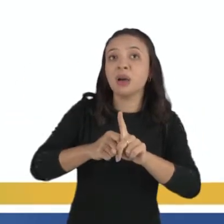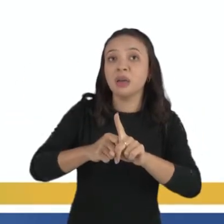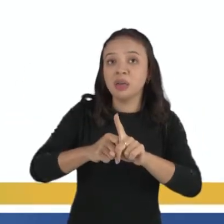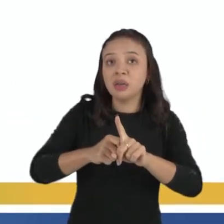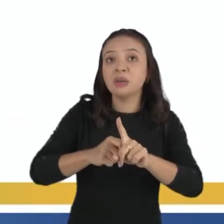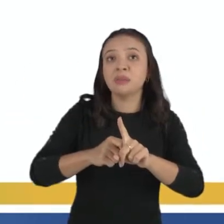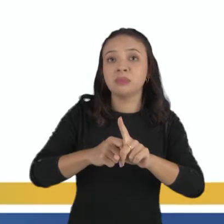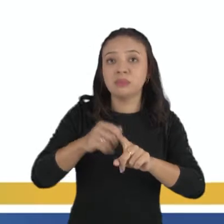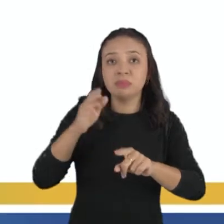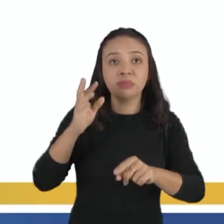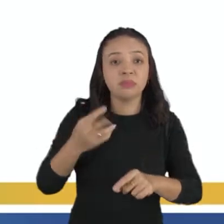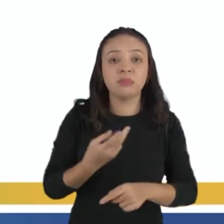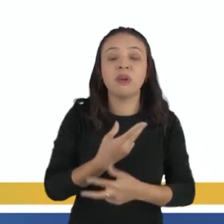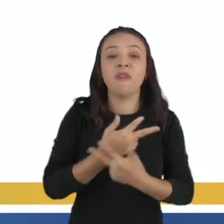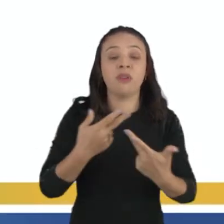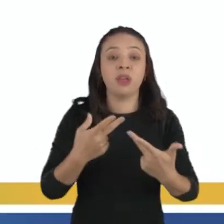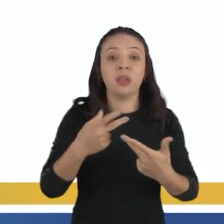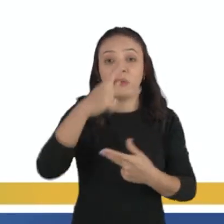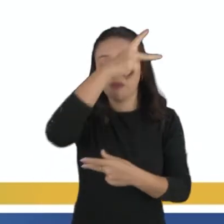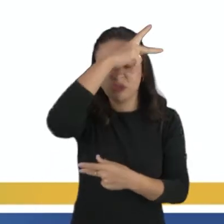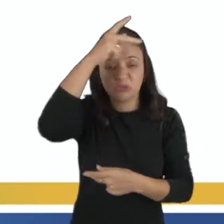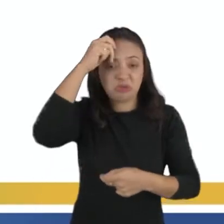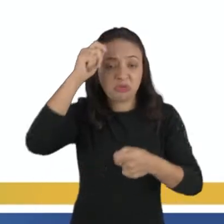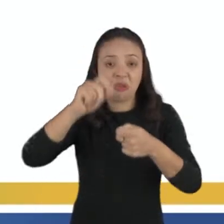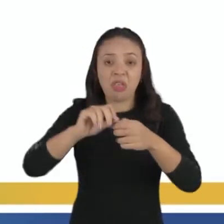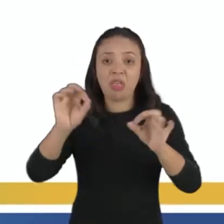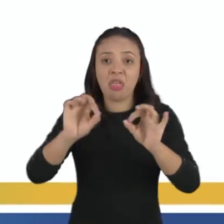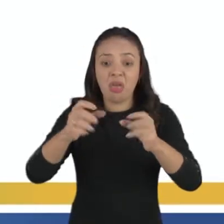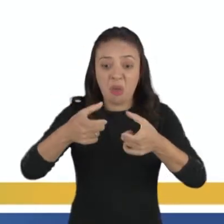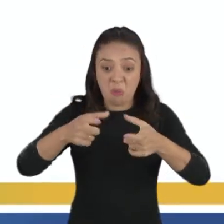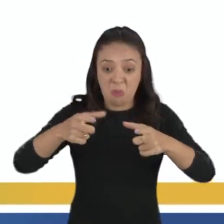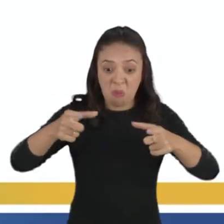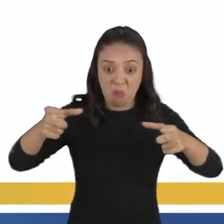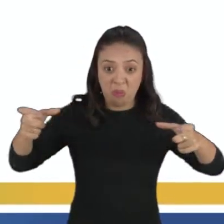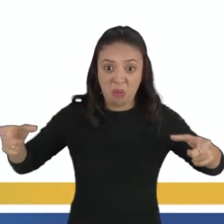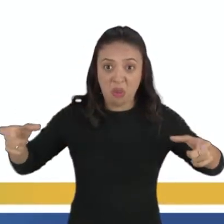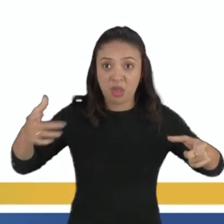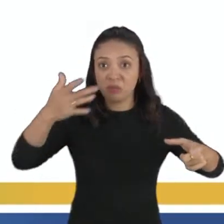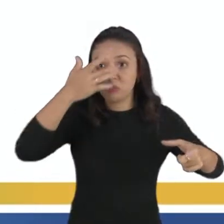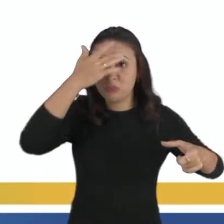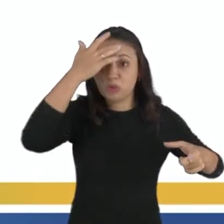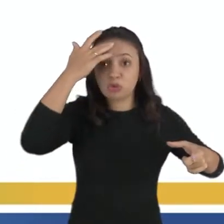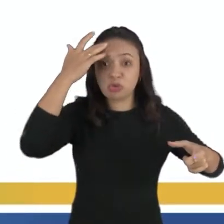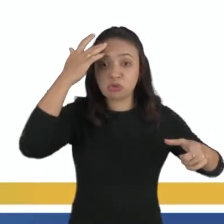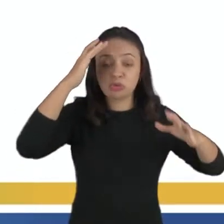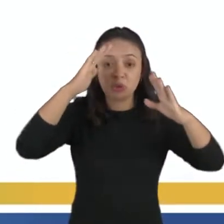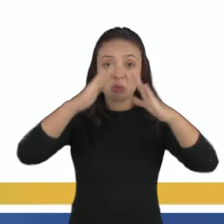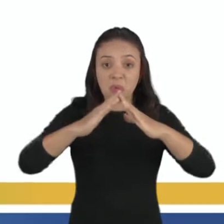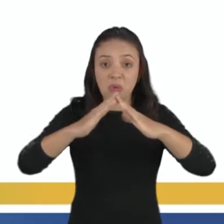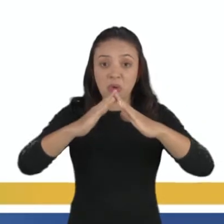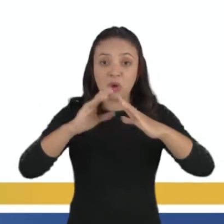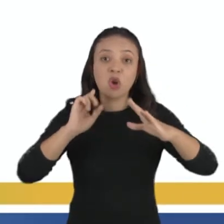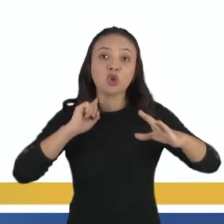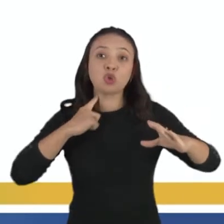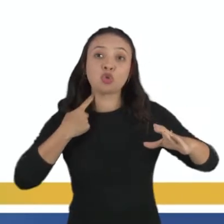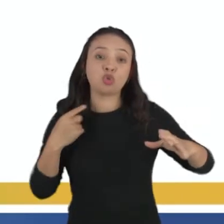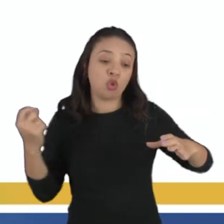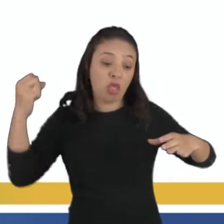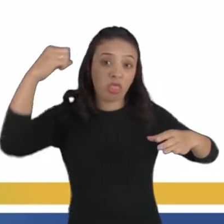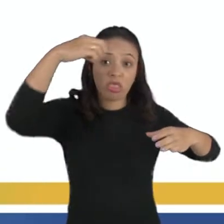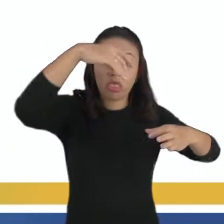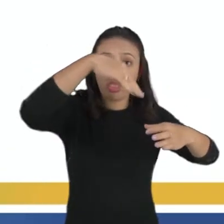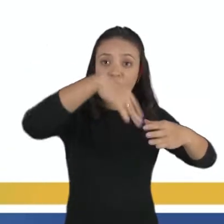prefeitura nada faz. É tão grande que os moradores colocam entulho para que um desavisado não